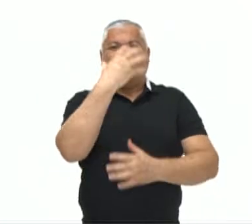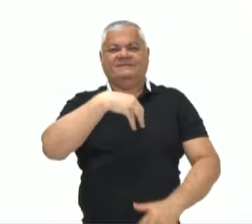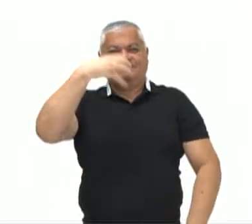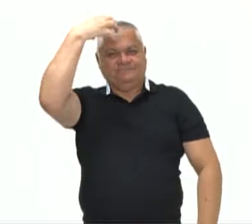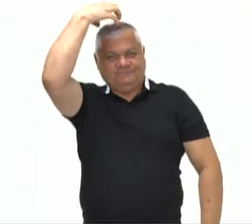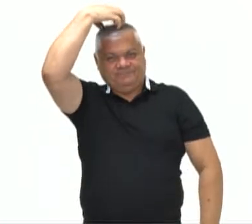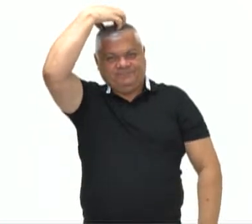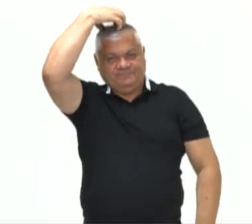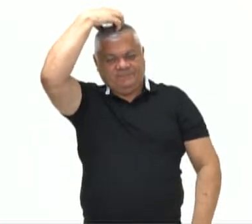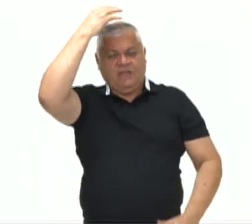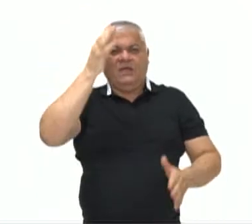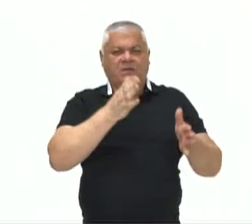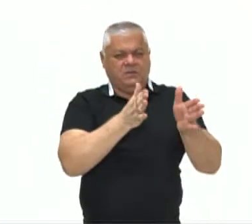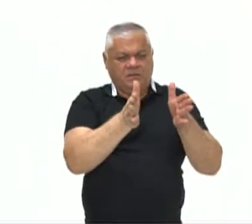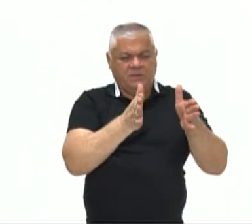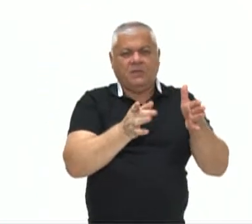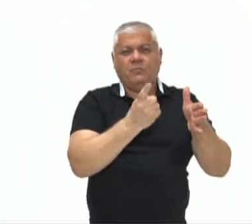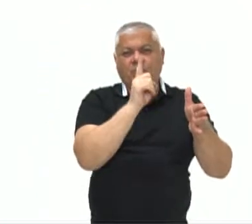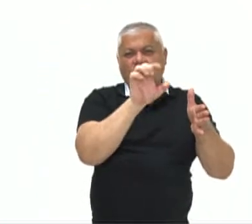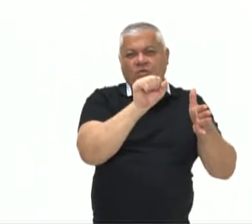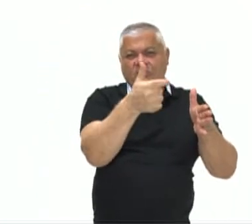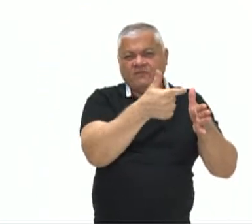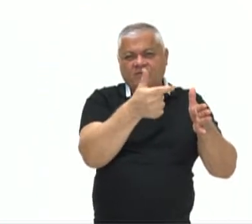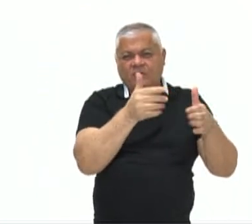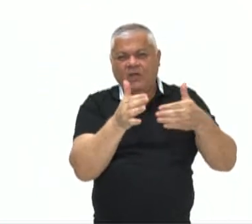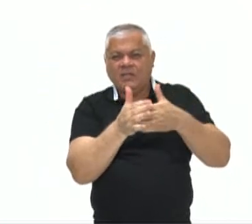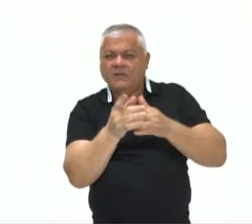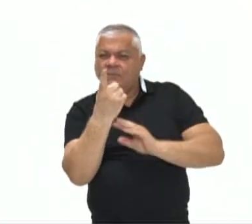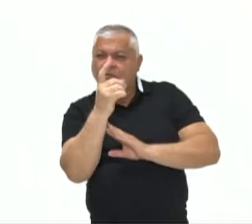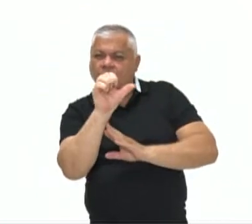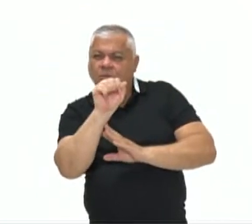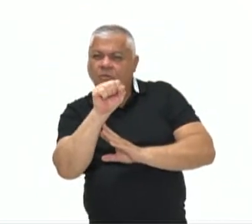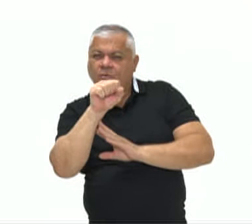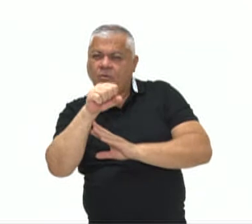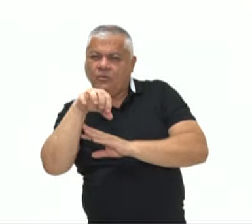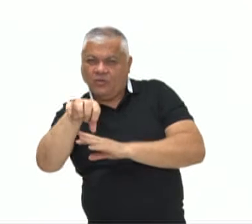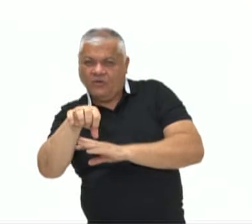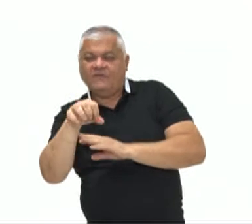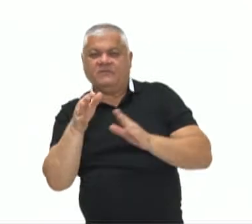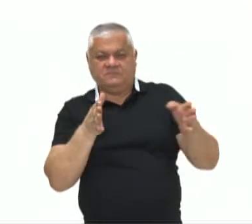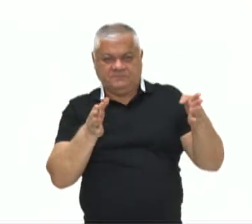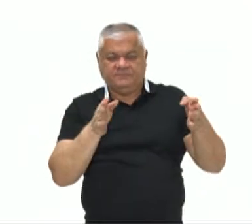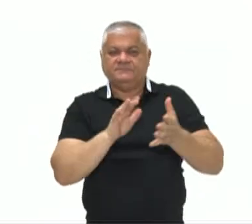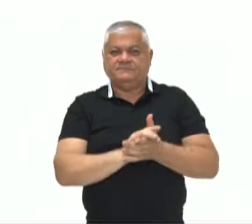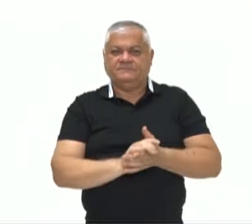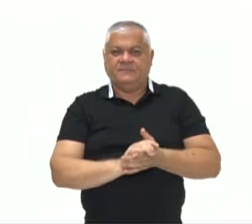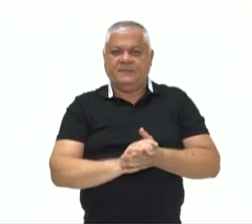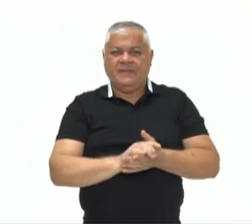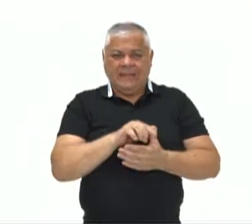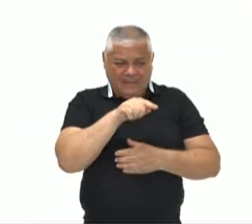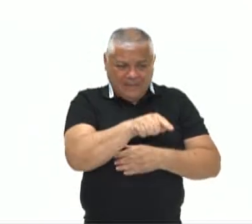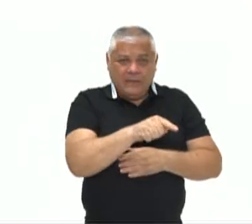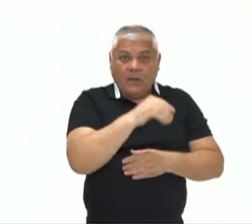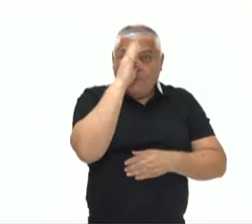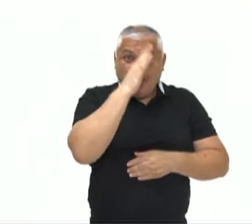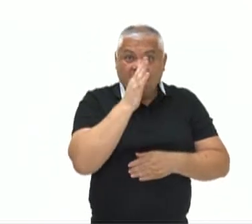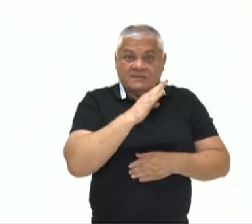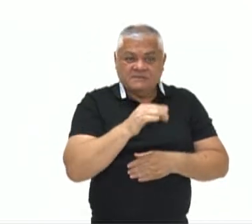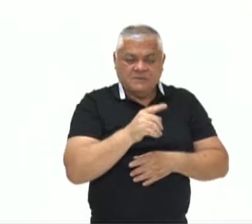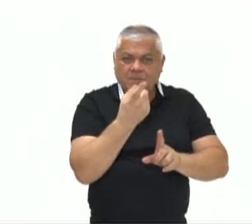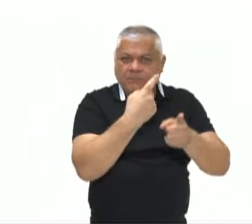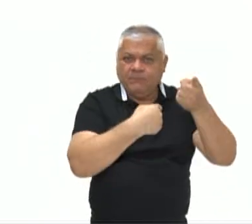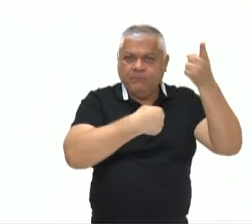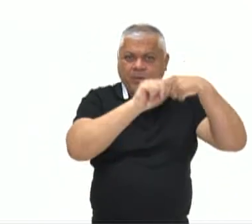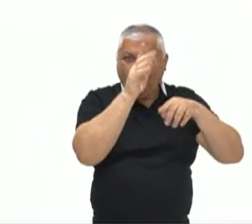1822 a 1889. Porém, é possível falar de Estado brasileiro a partir de